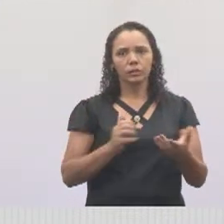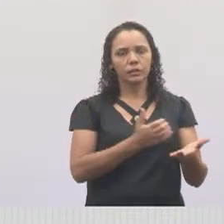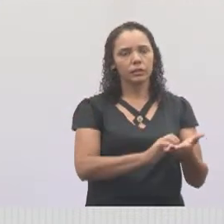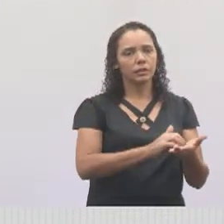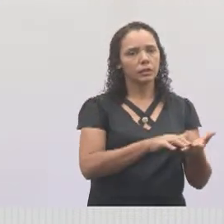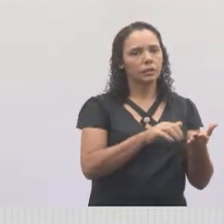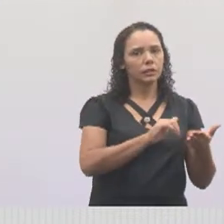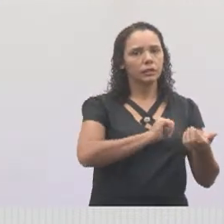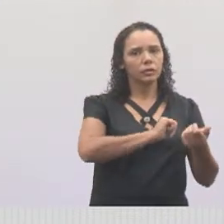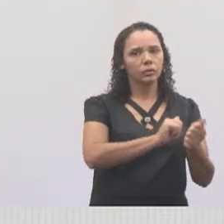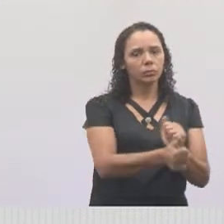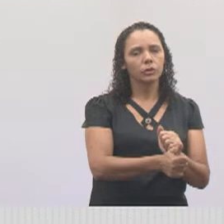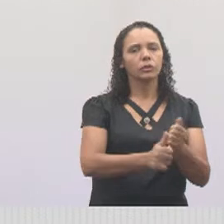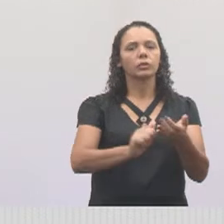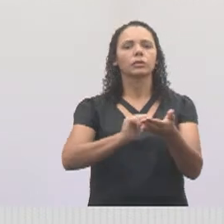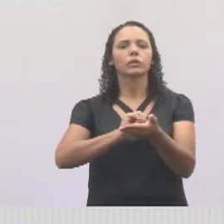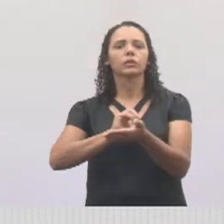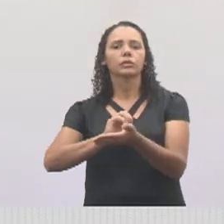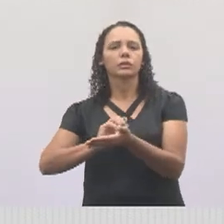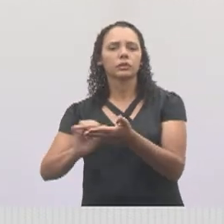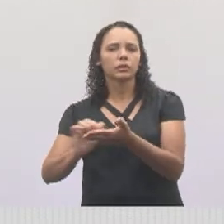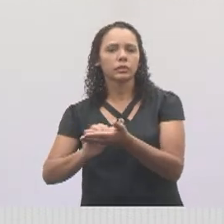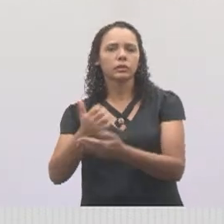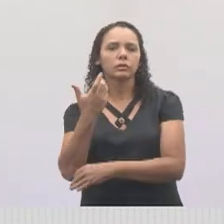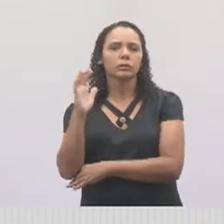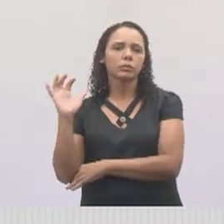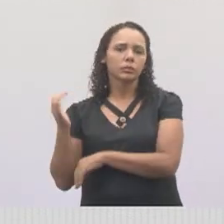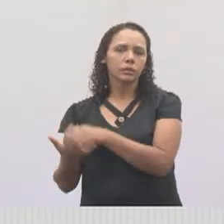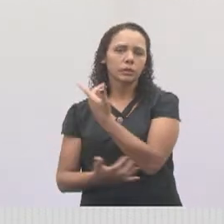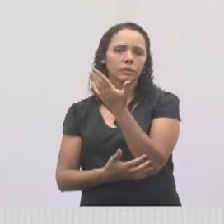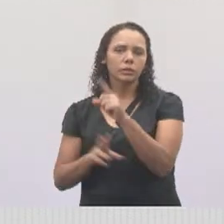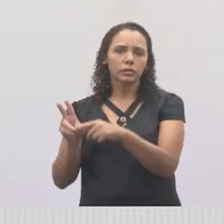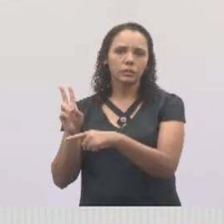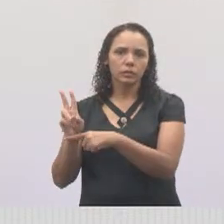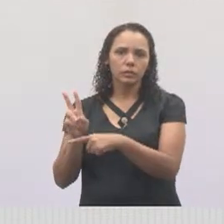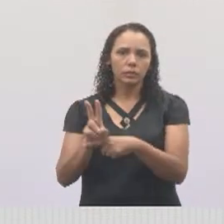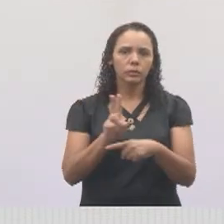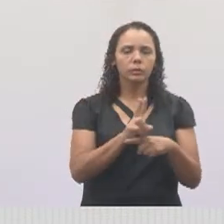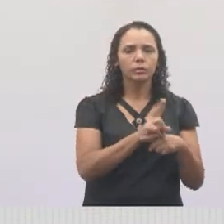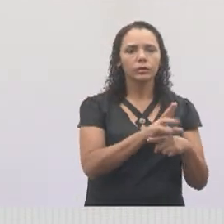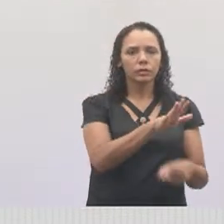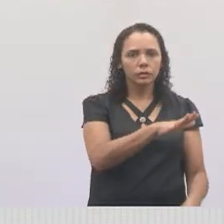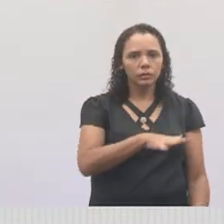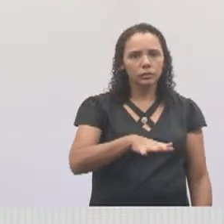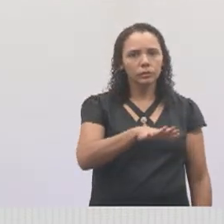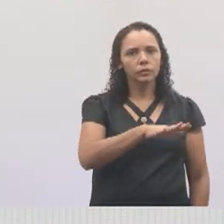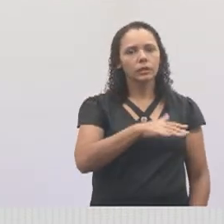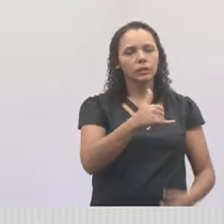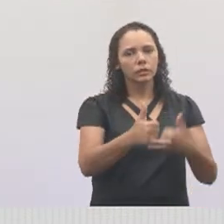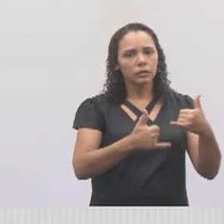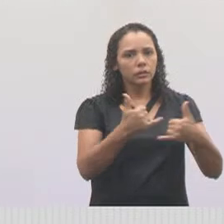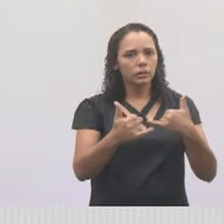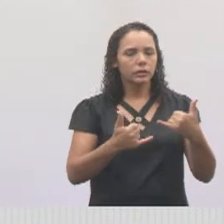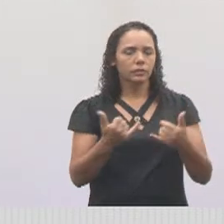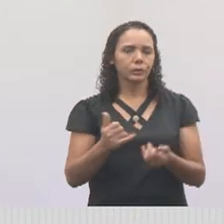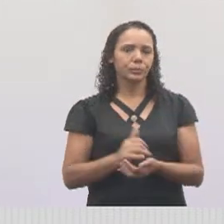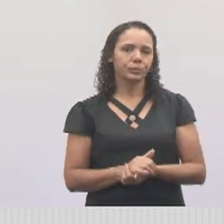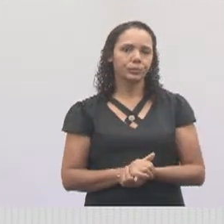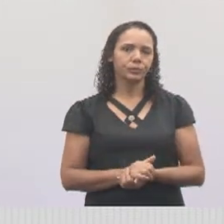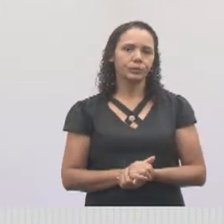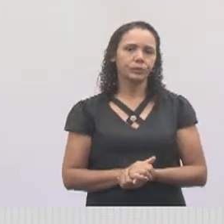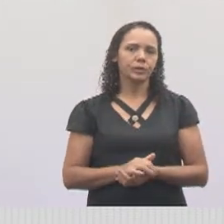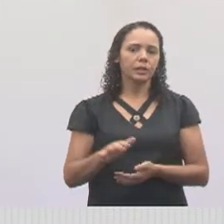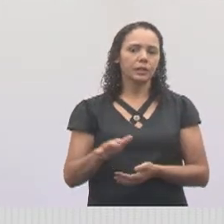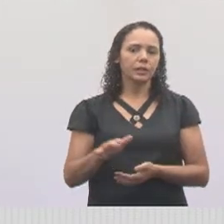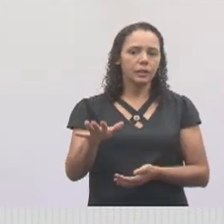Esporte, Secretaria de Meio Ambiente, que cuidam de algumas áreas de lazer. E